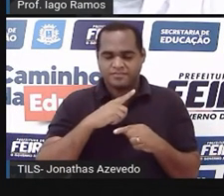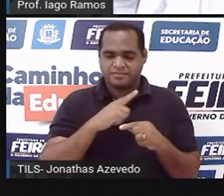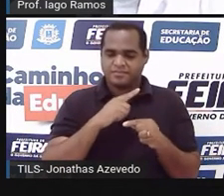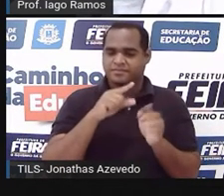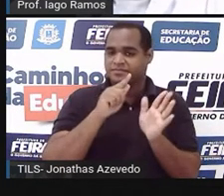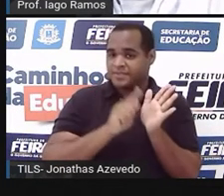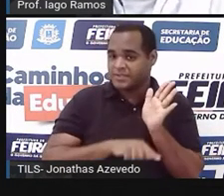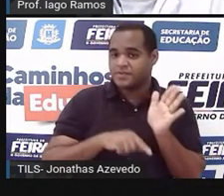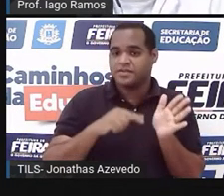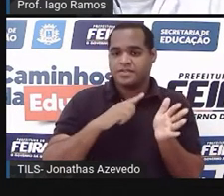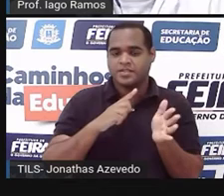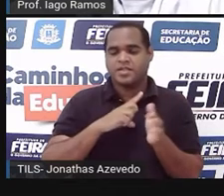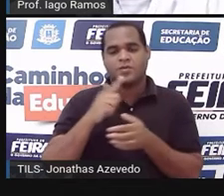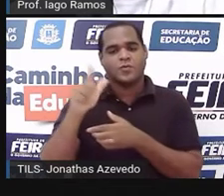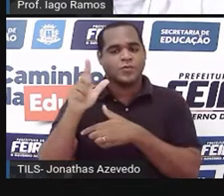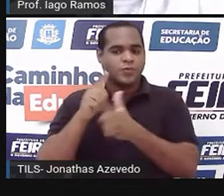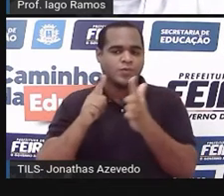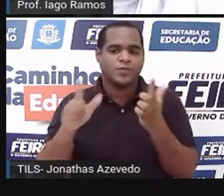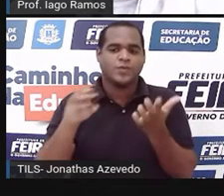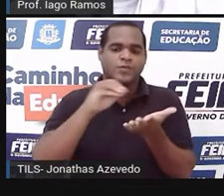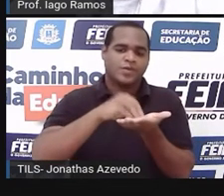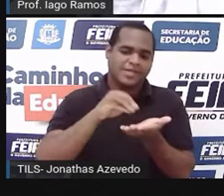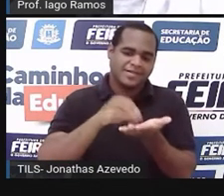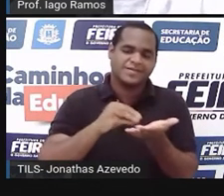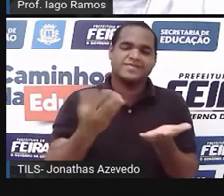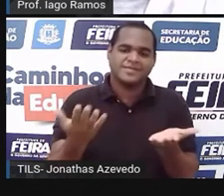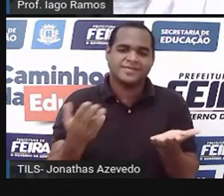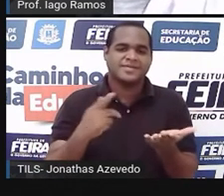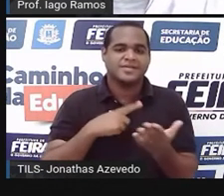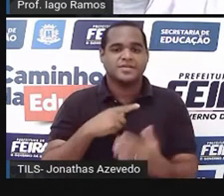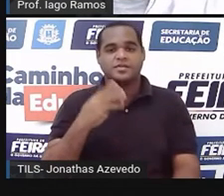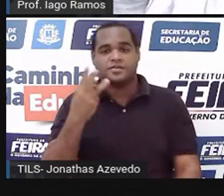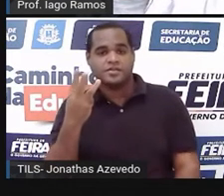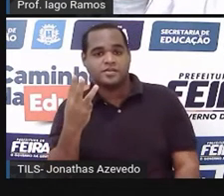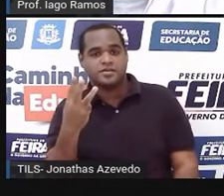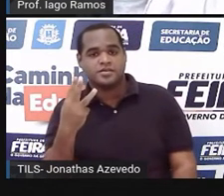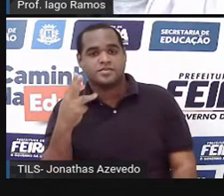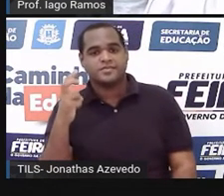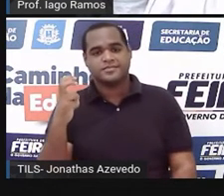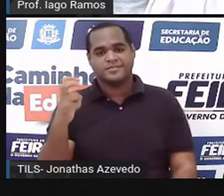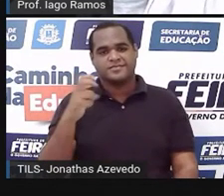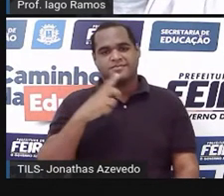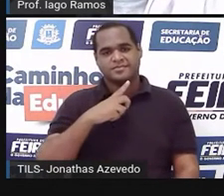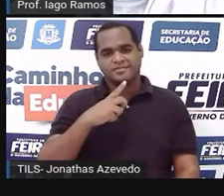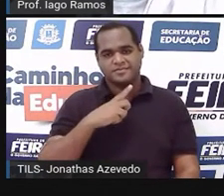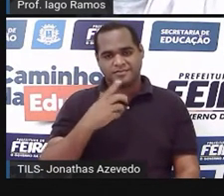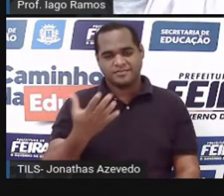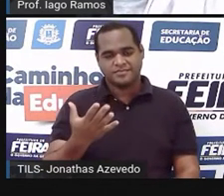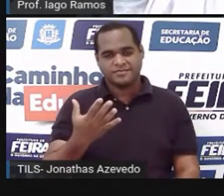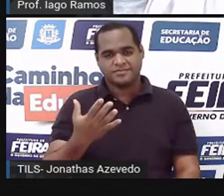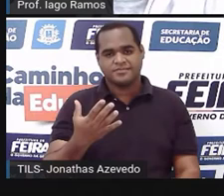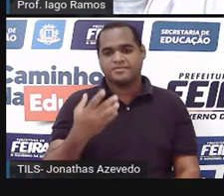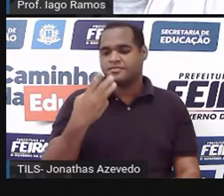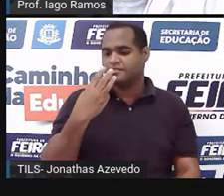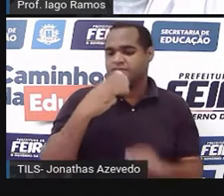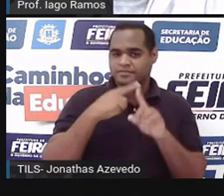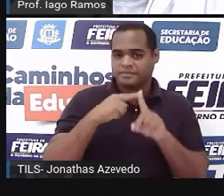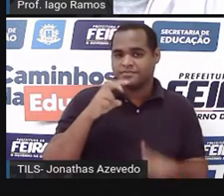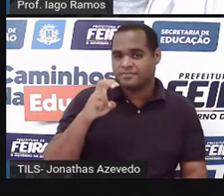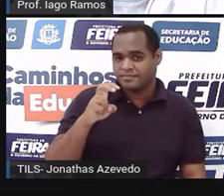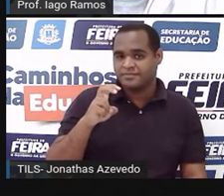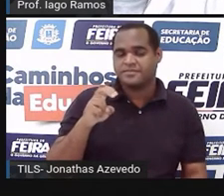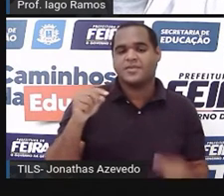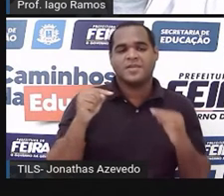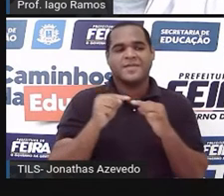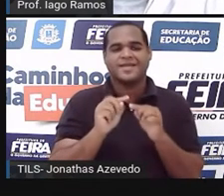soma dos outros dois que sobrou. E foi o lado 3 e o lado 5. Então, 3 mais 5 é